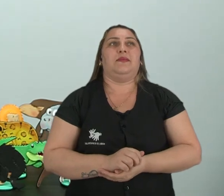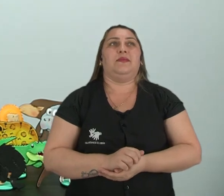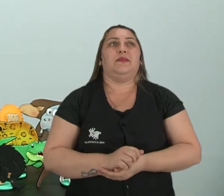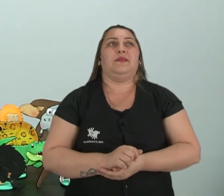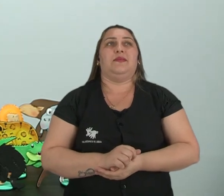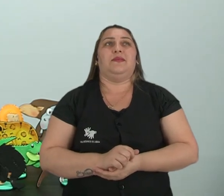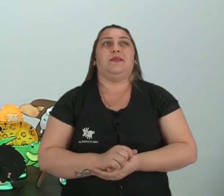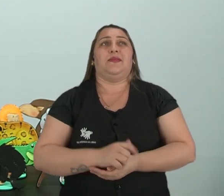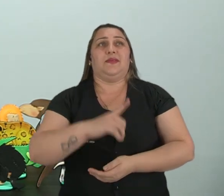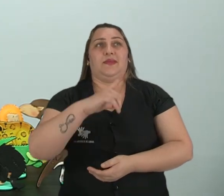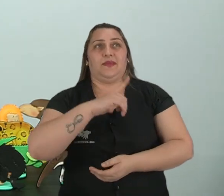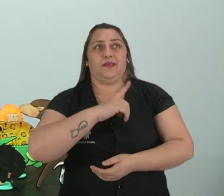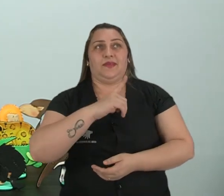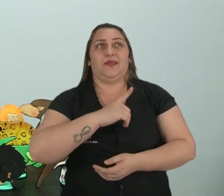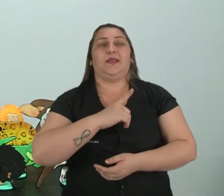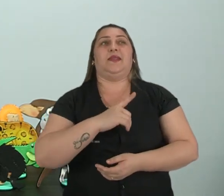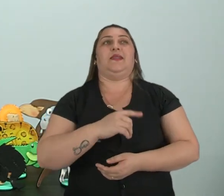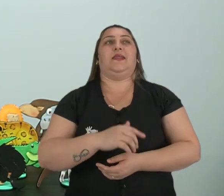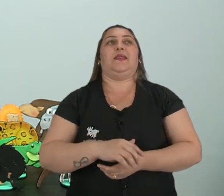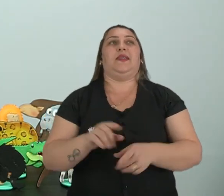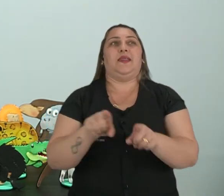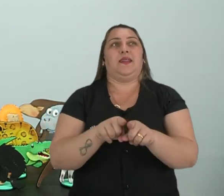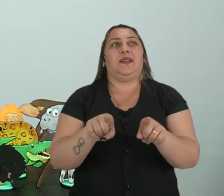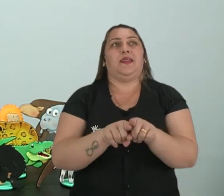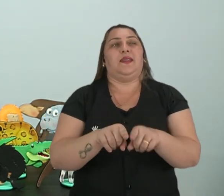Nós temos aqui também o...